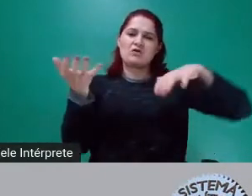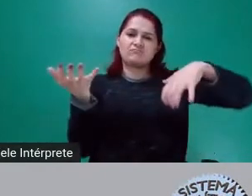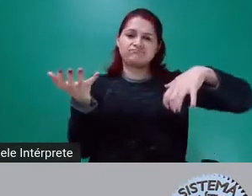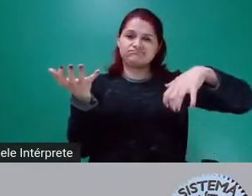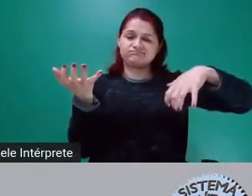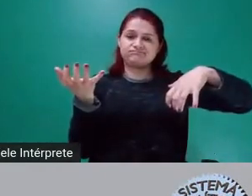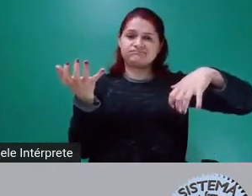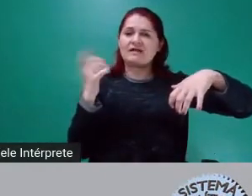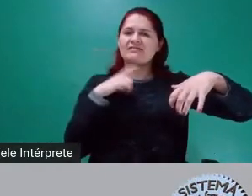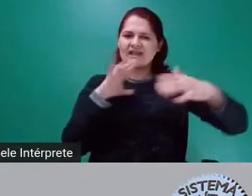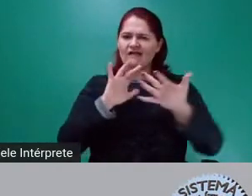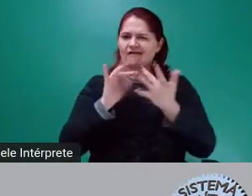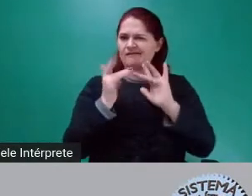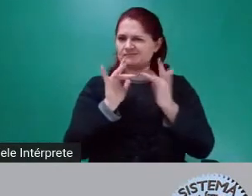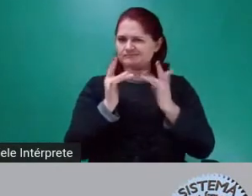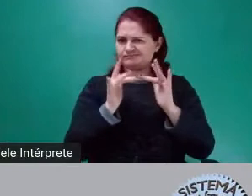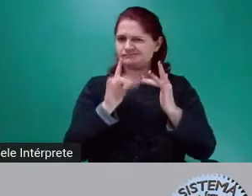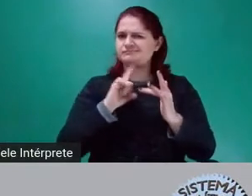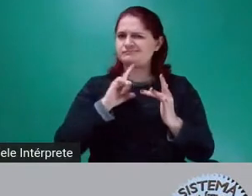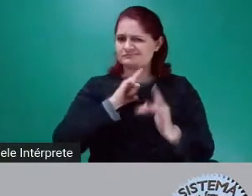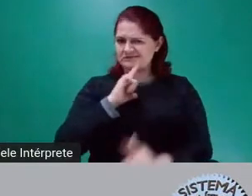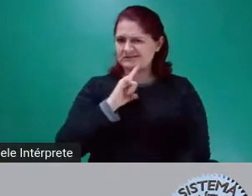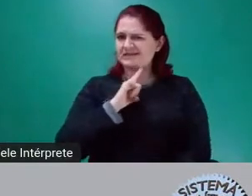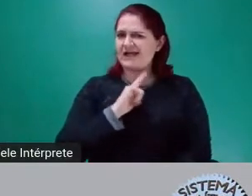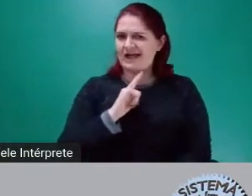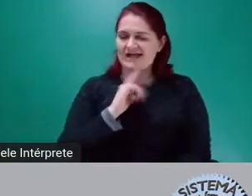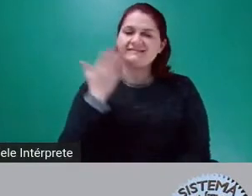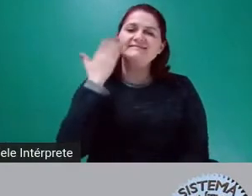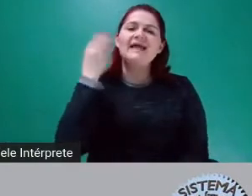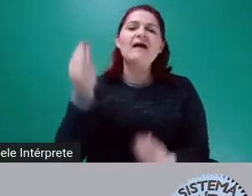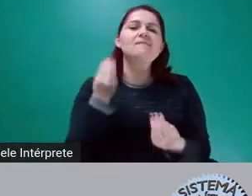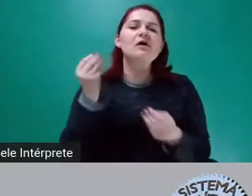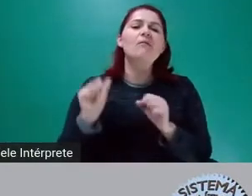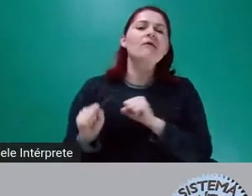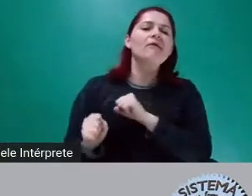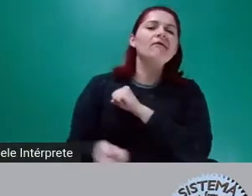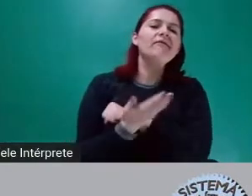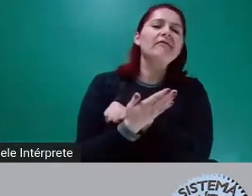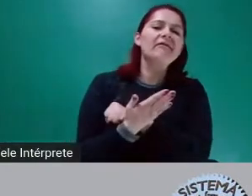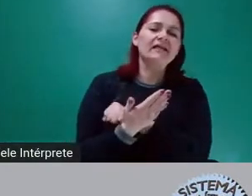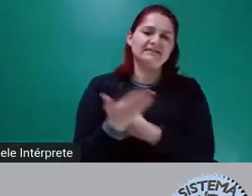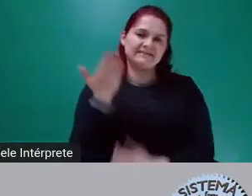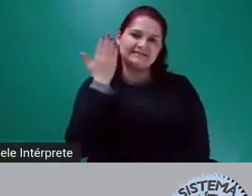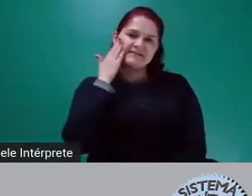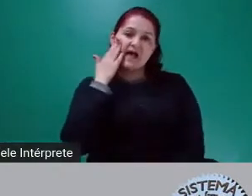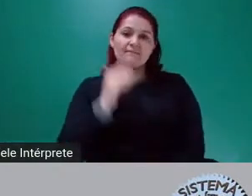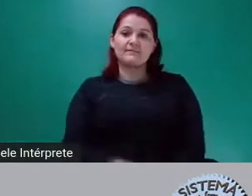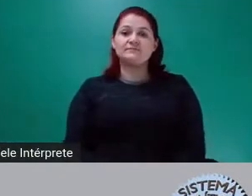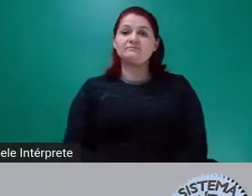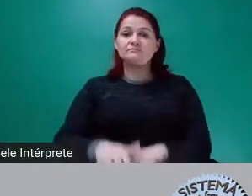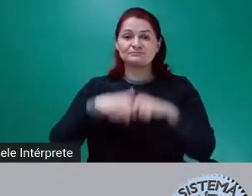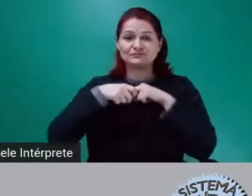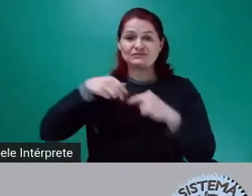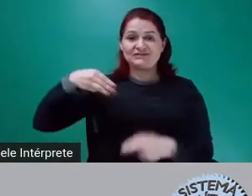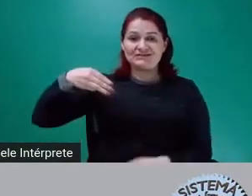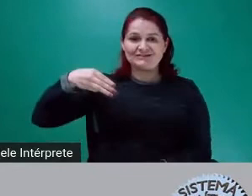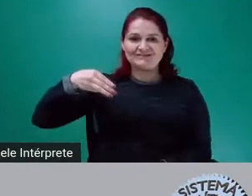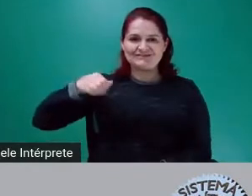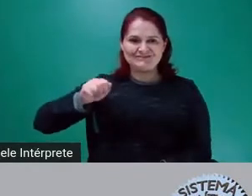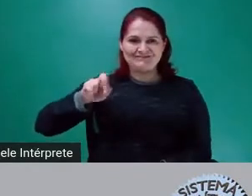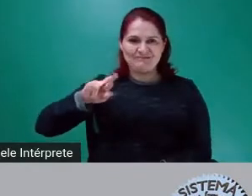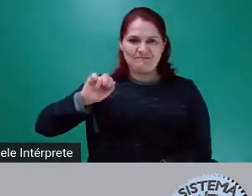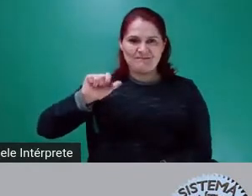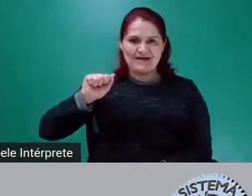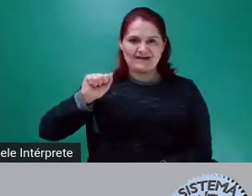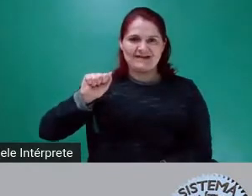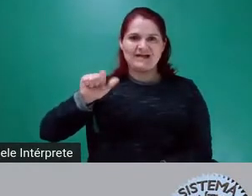muito importante que faz a Maria Lúcia, que quase que como um grilo falante ali, está lá fiscalizando, claro que